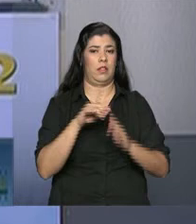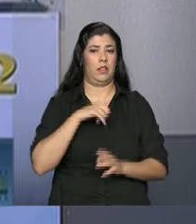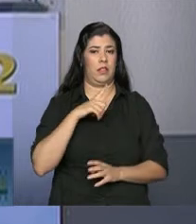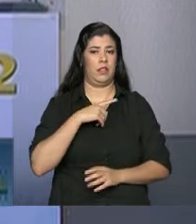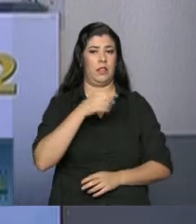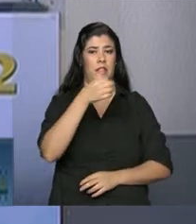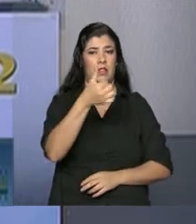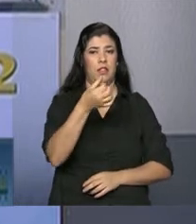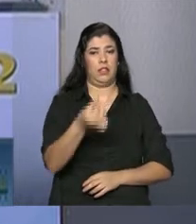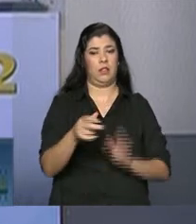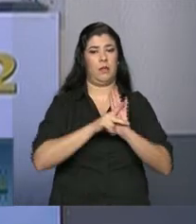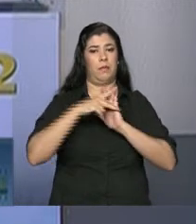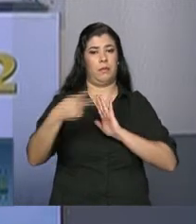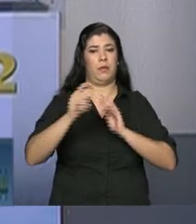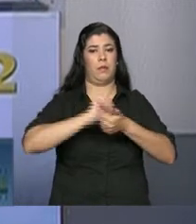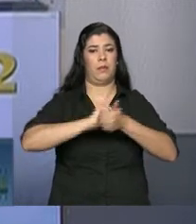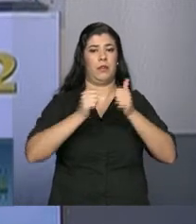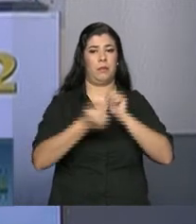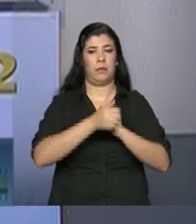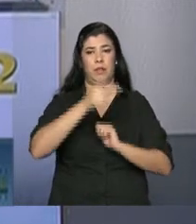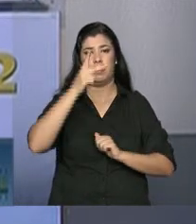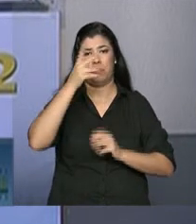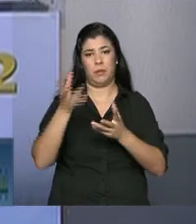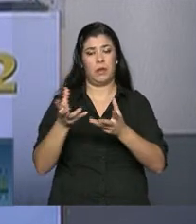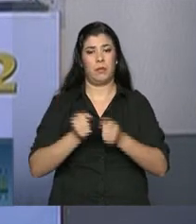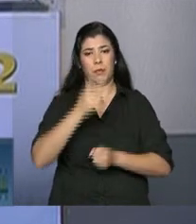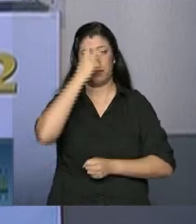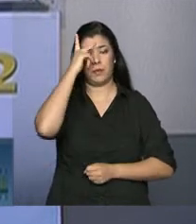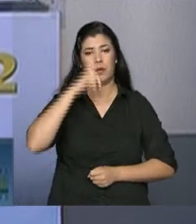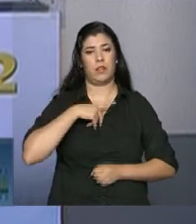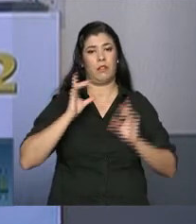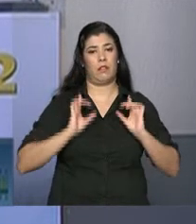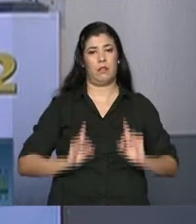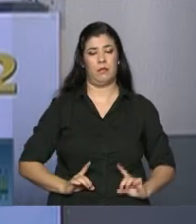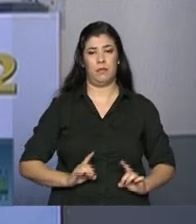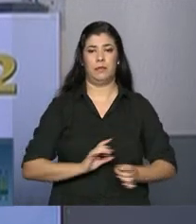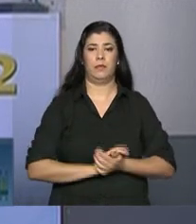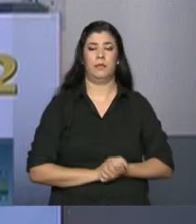adaptadas a pessoas com deficiência.